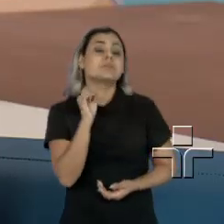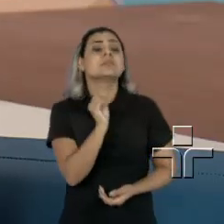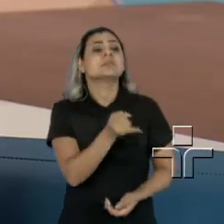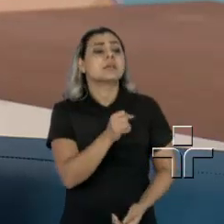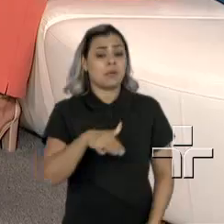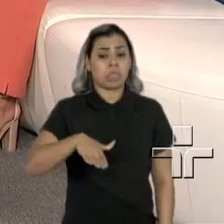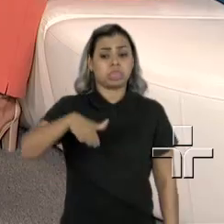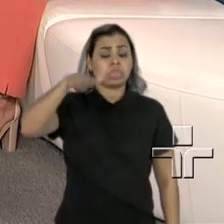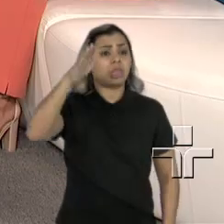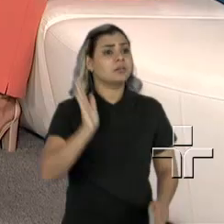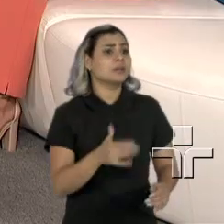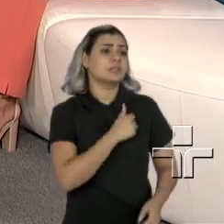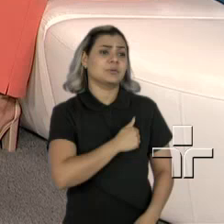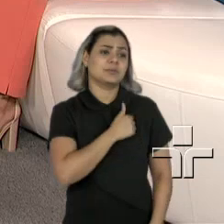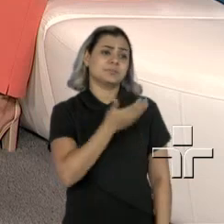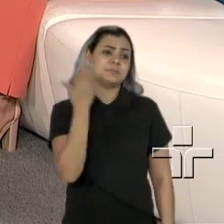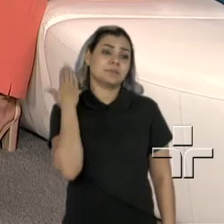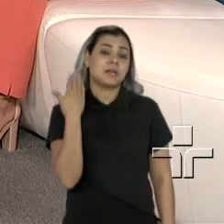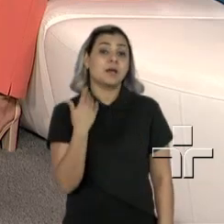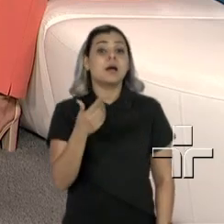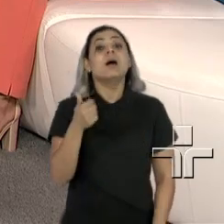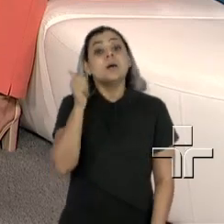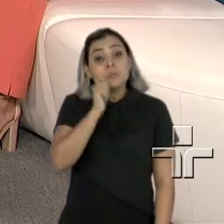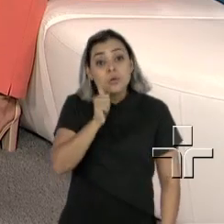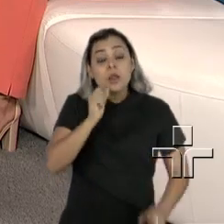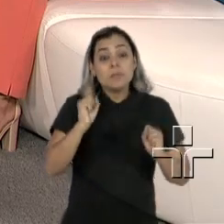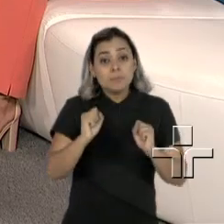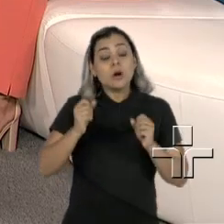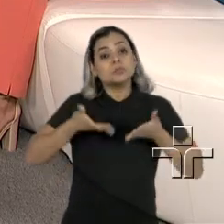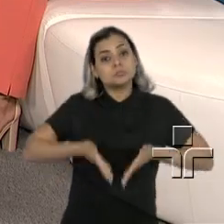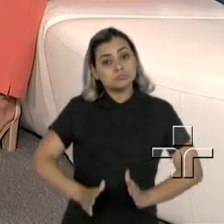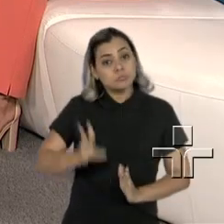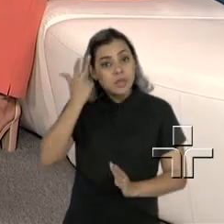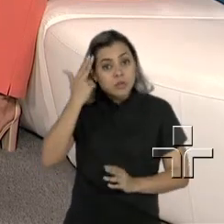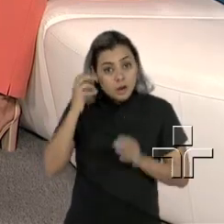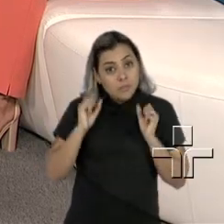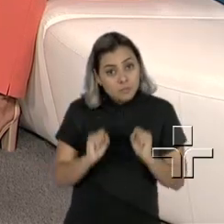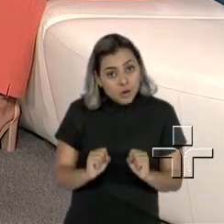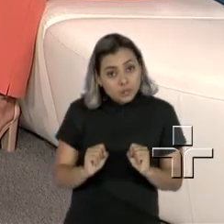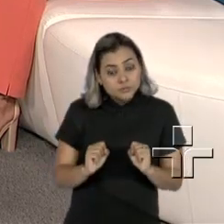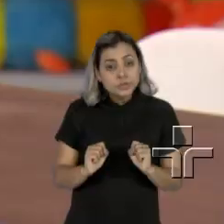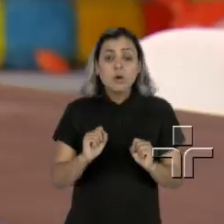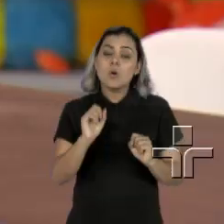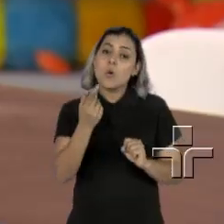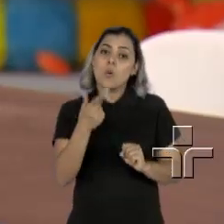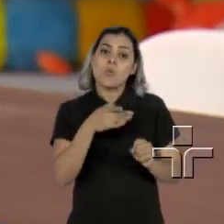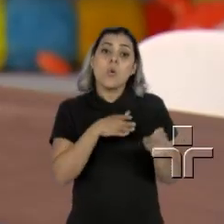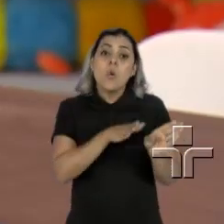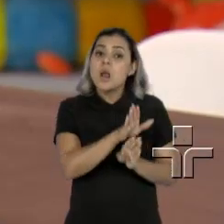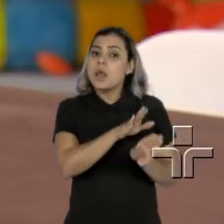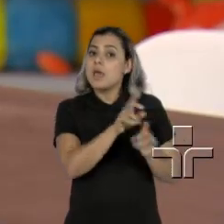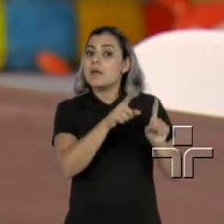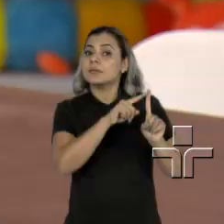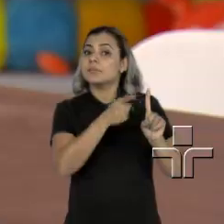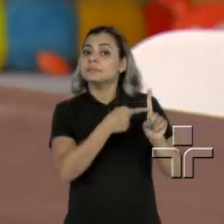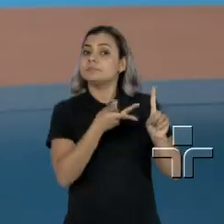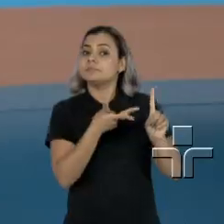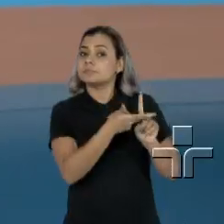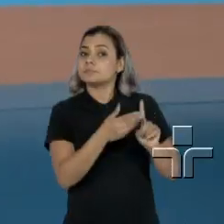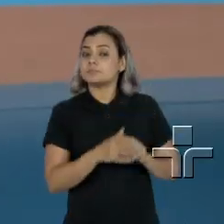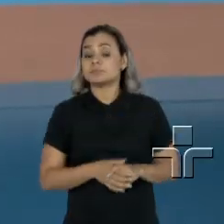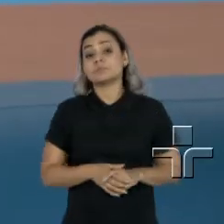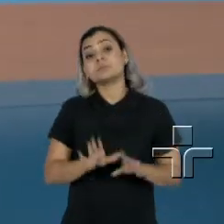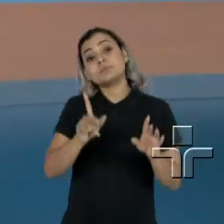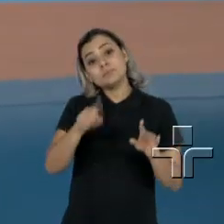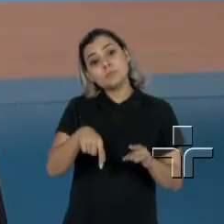passa, né? E essa mulher pode ter um parto normal? Pode acontecer? Ou é indicada a cesariana para uma mulher com mais de